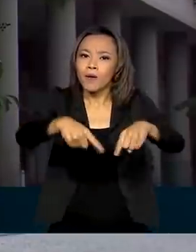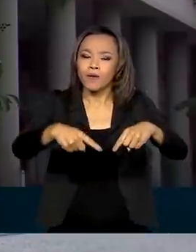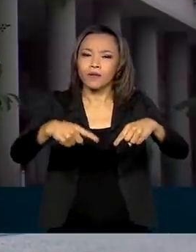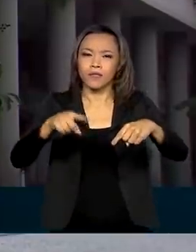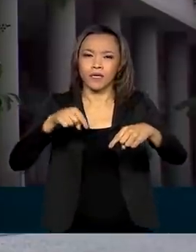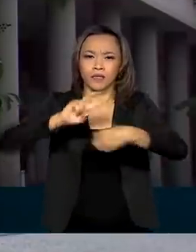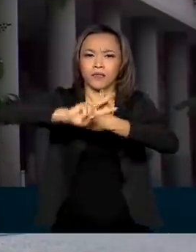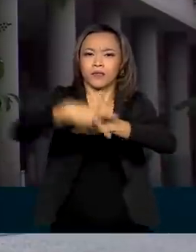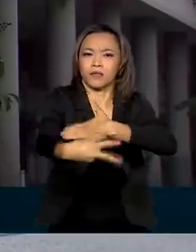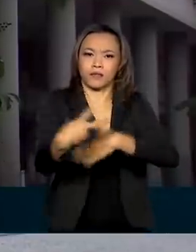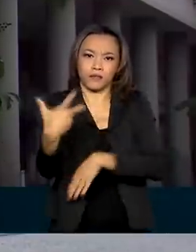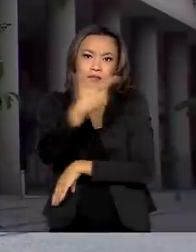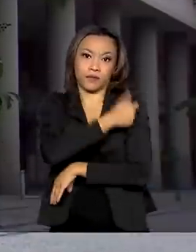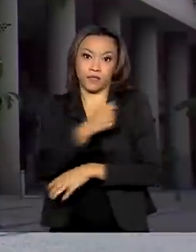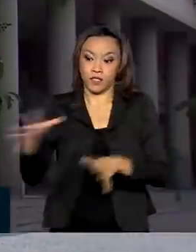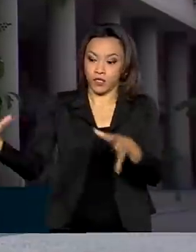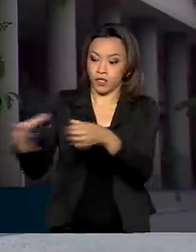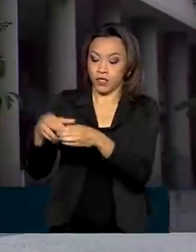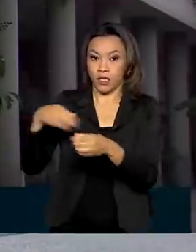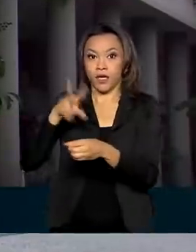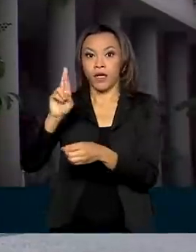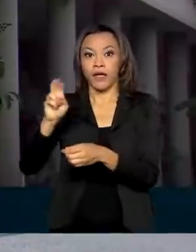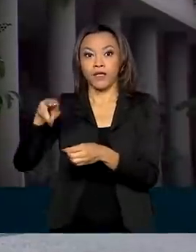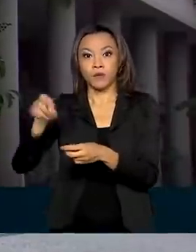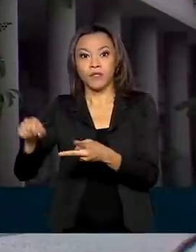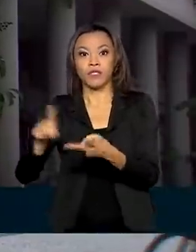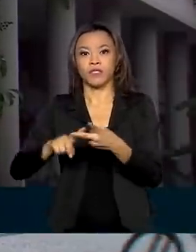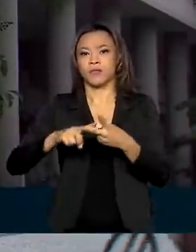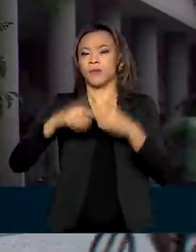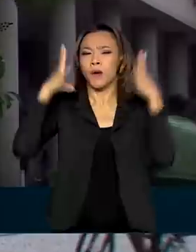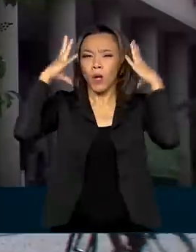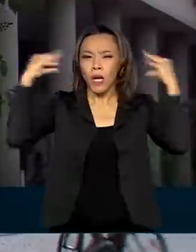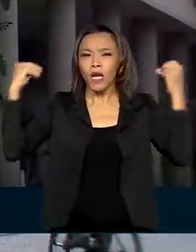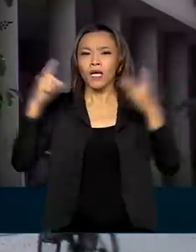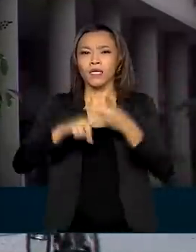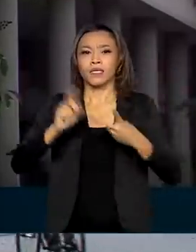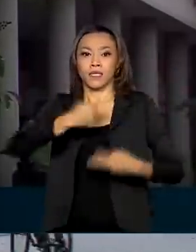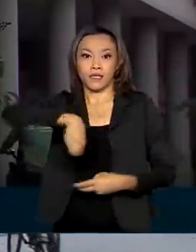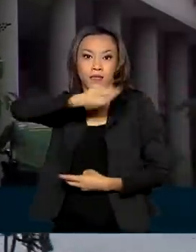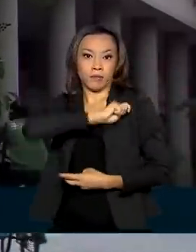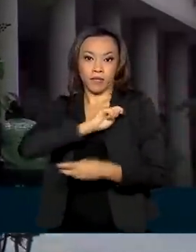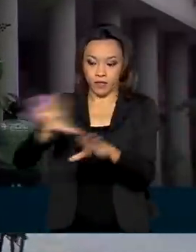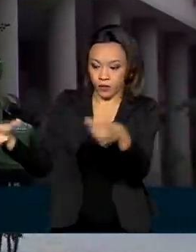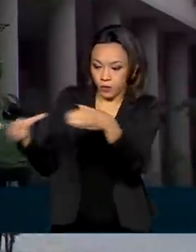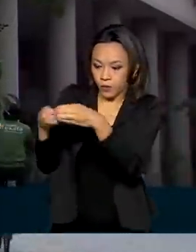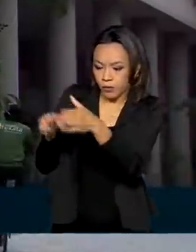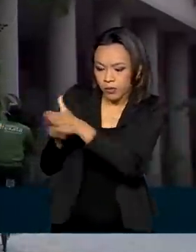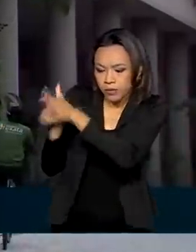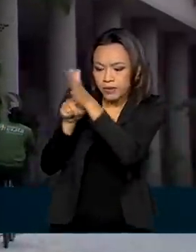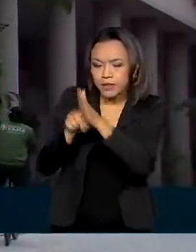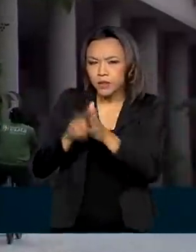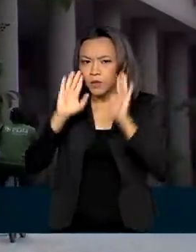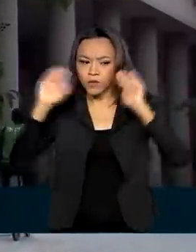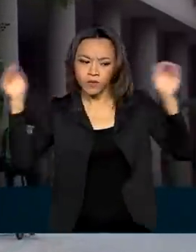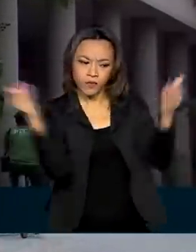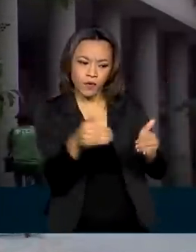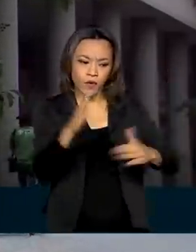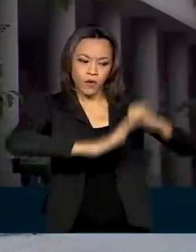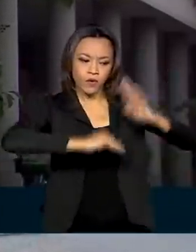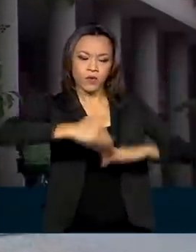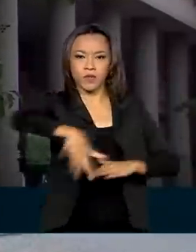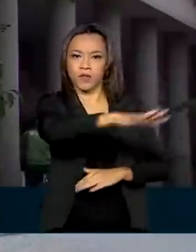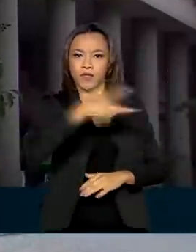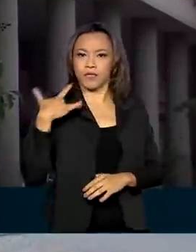o Brasil se junta a países como Reino Unido, Espanha e Holanda. O foco do estudo nessa fase são os profissionais da saúde. 10 mil